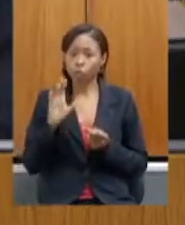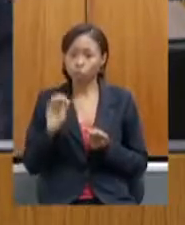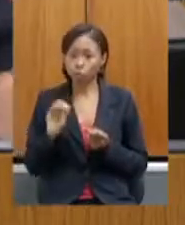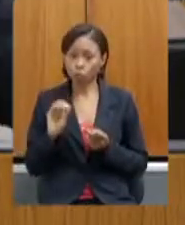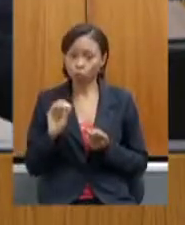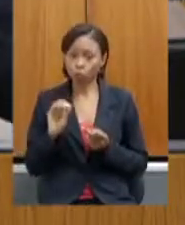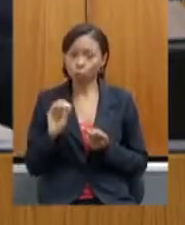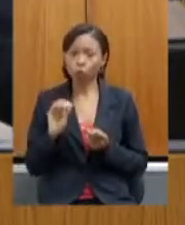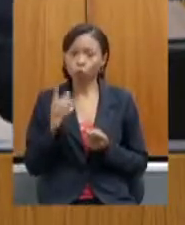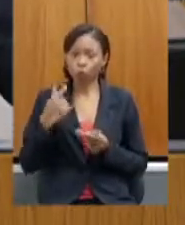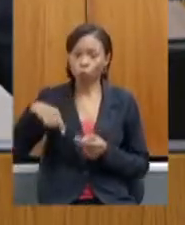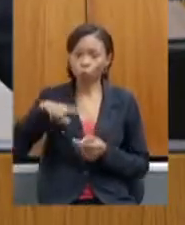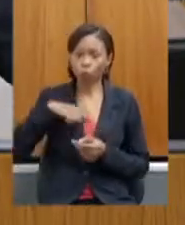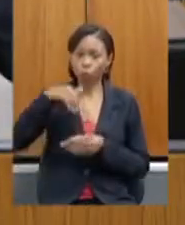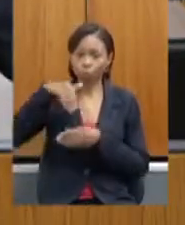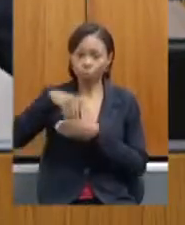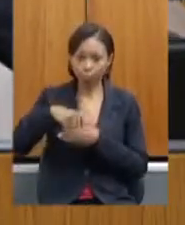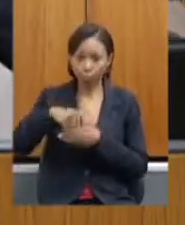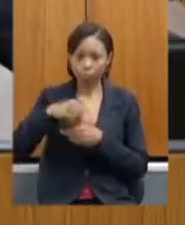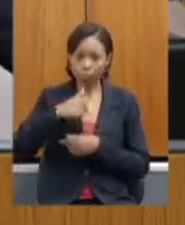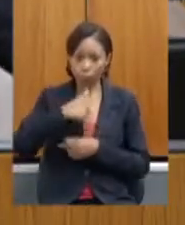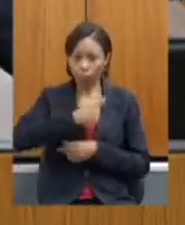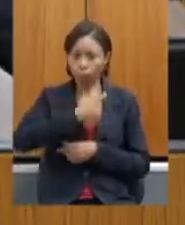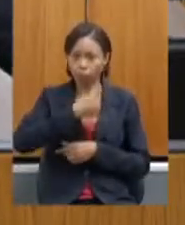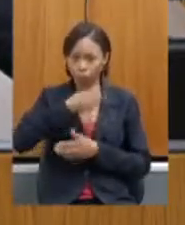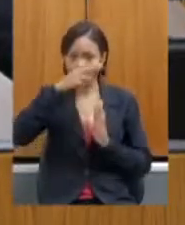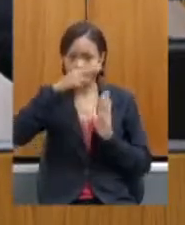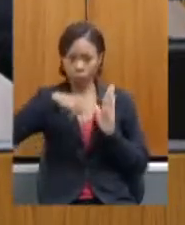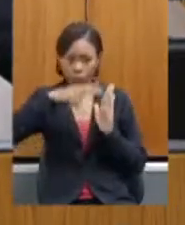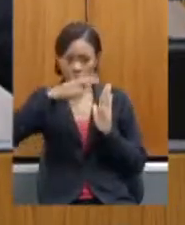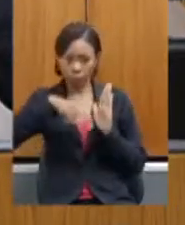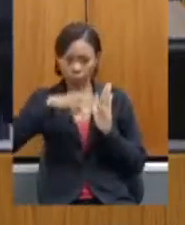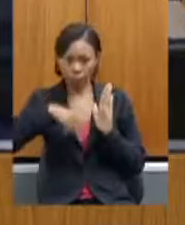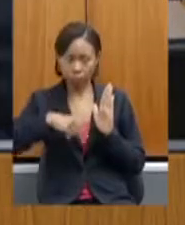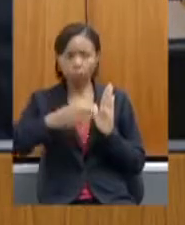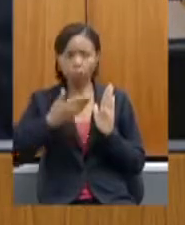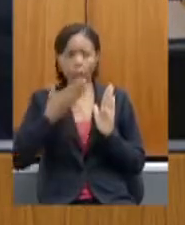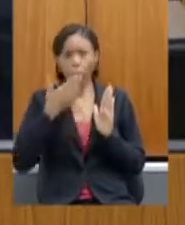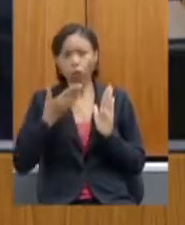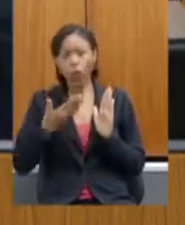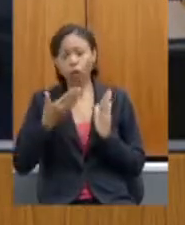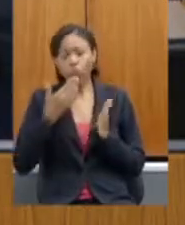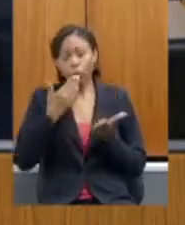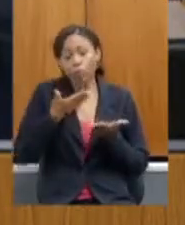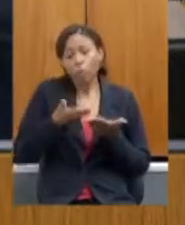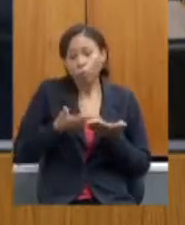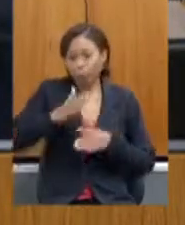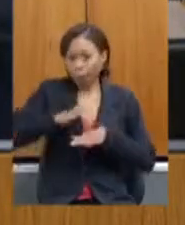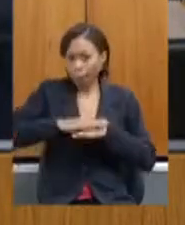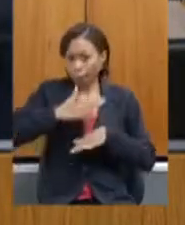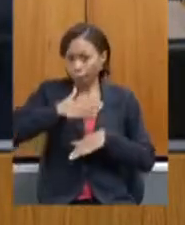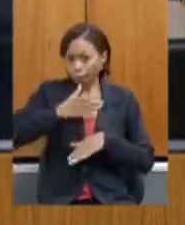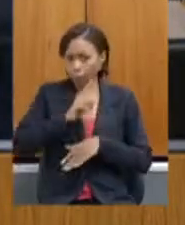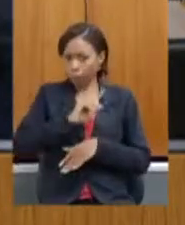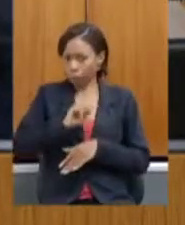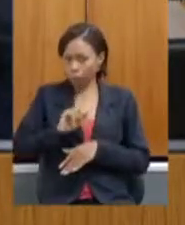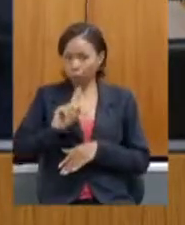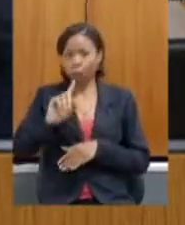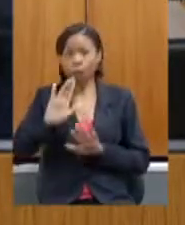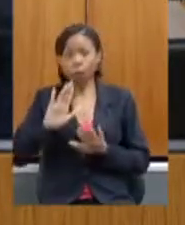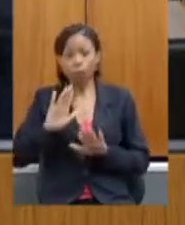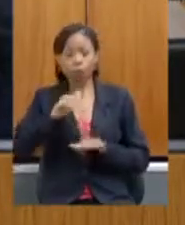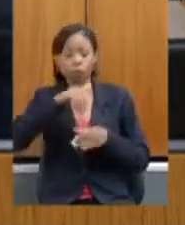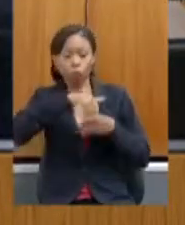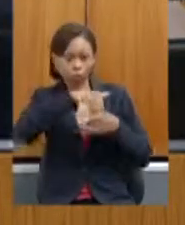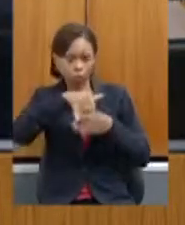farei inicialmente deputado Inácio Franco a leitura dos requerimentos que não são de minha autoria colocarei em votação depois farei